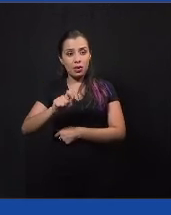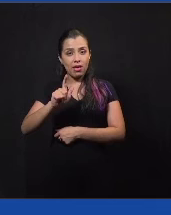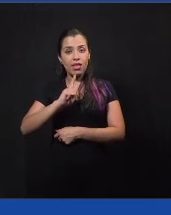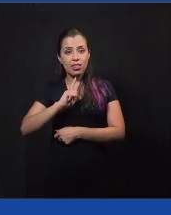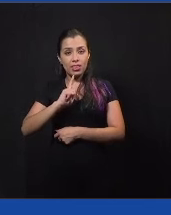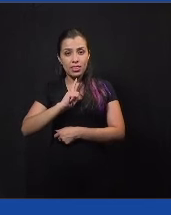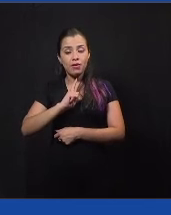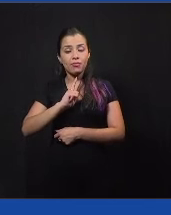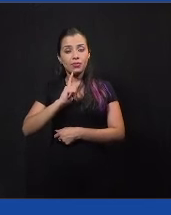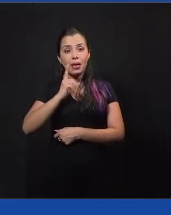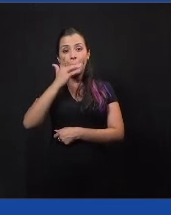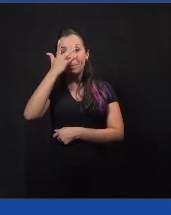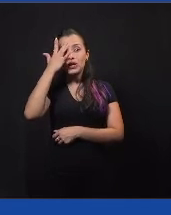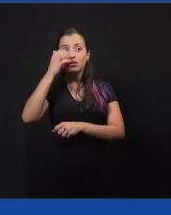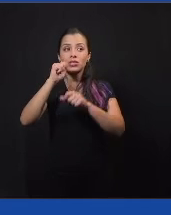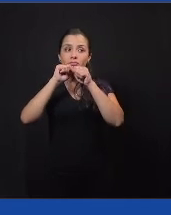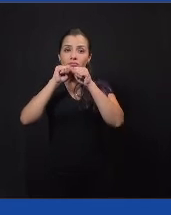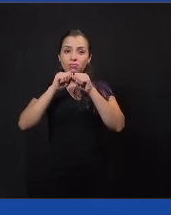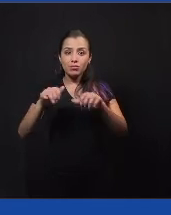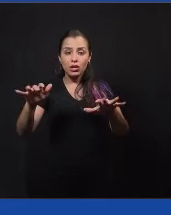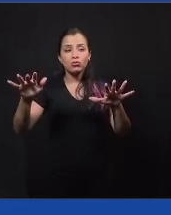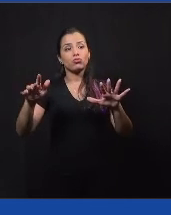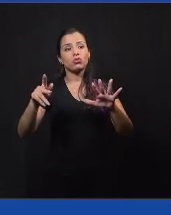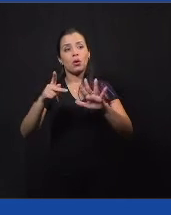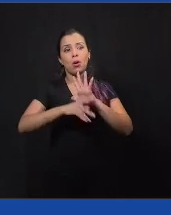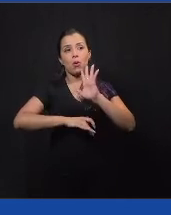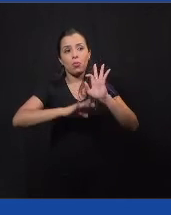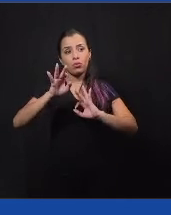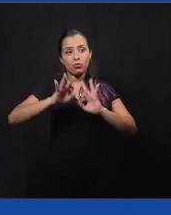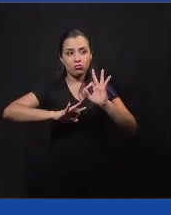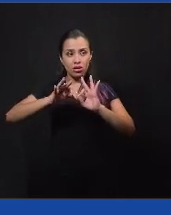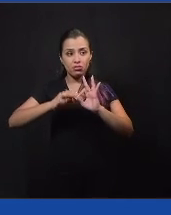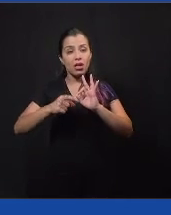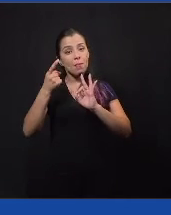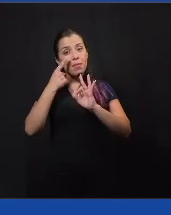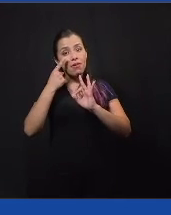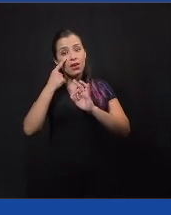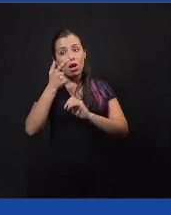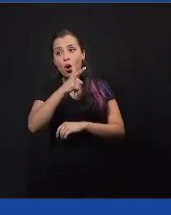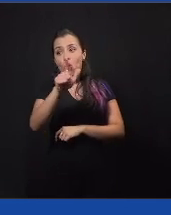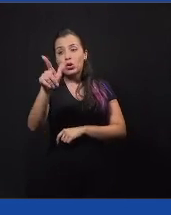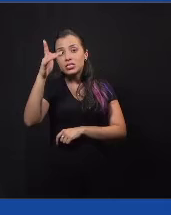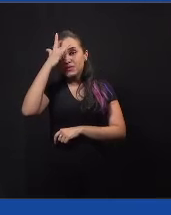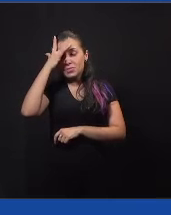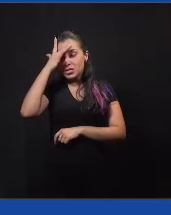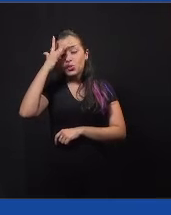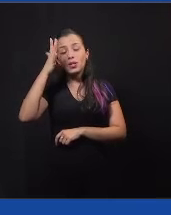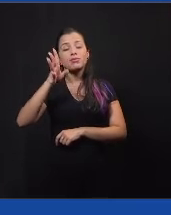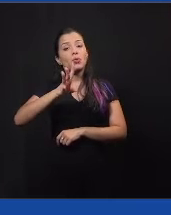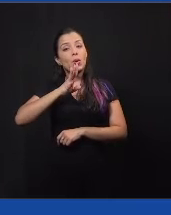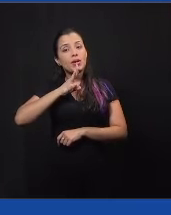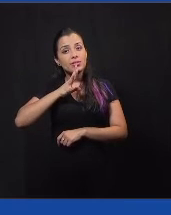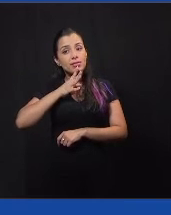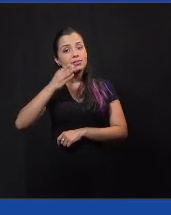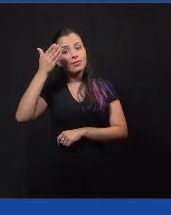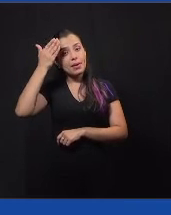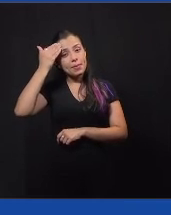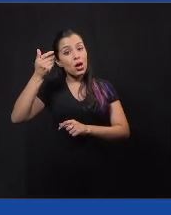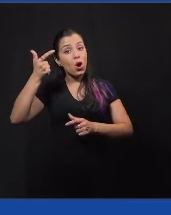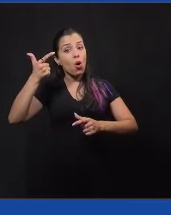ajudaram muito na divulgação do projeto, para replicar isso para as outras pessoas, né, e chegar em mais pessoas no município.